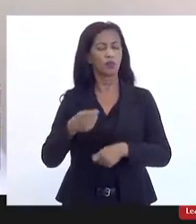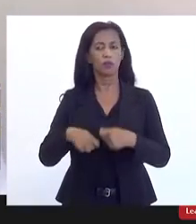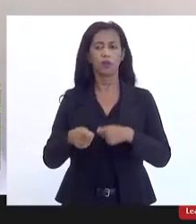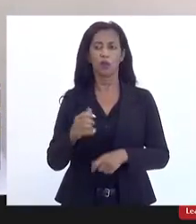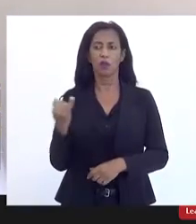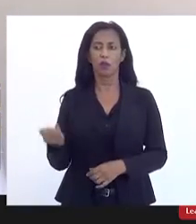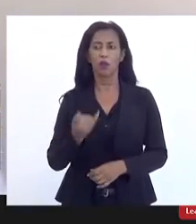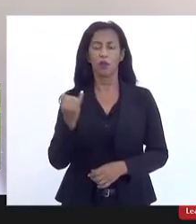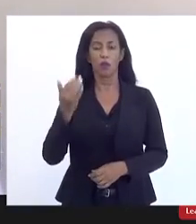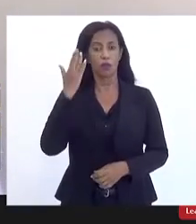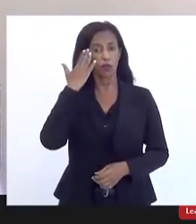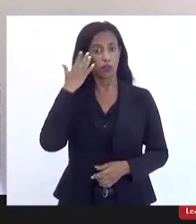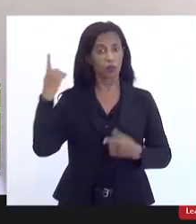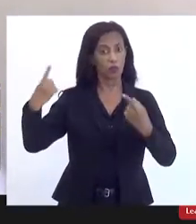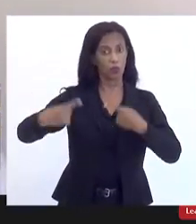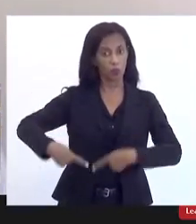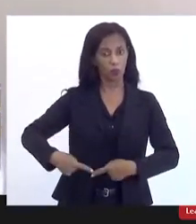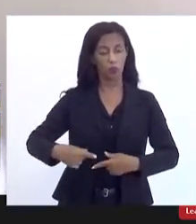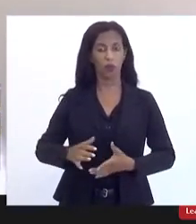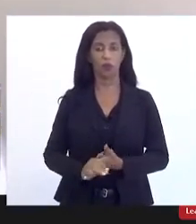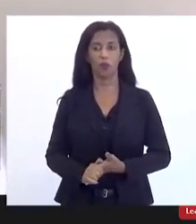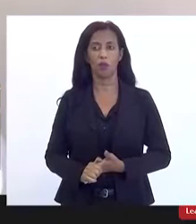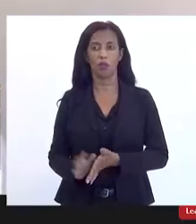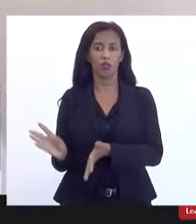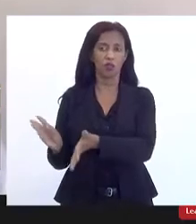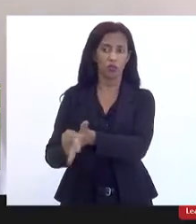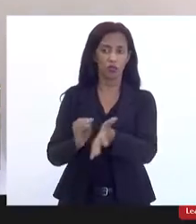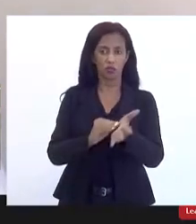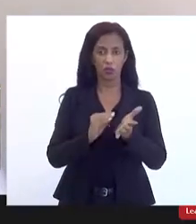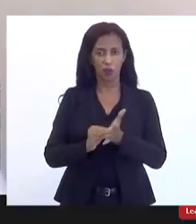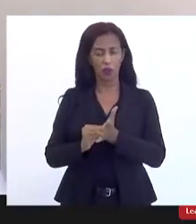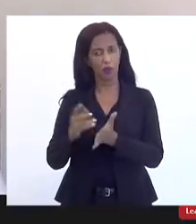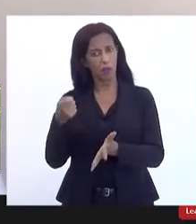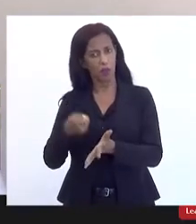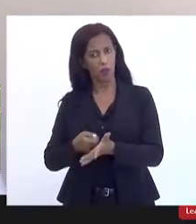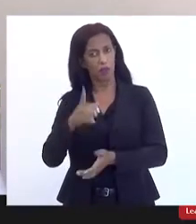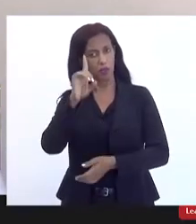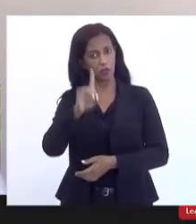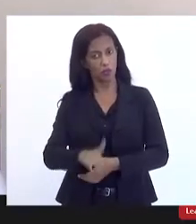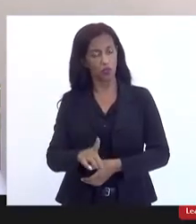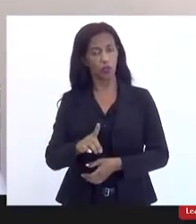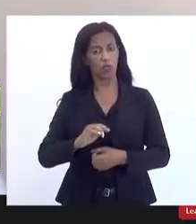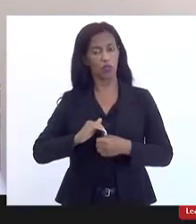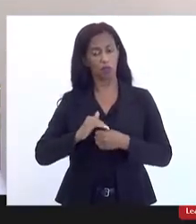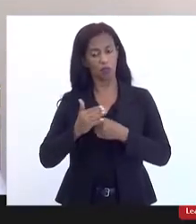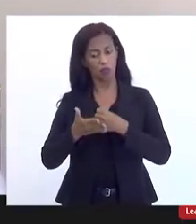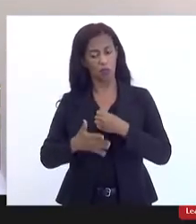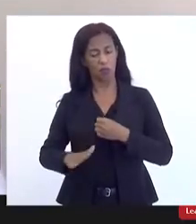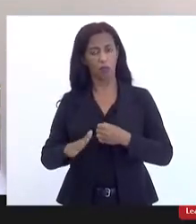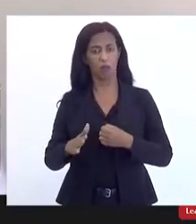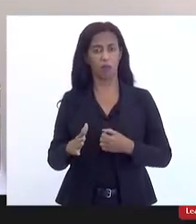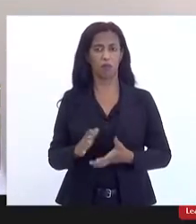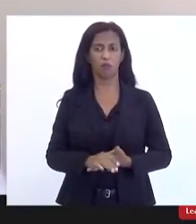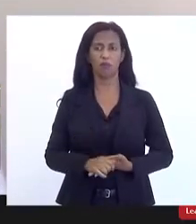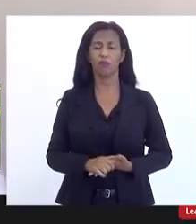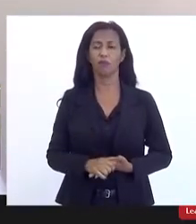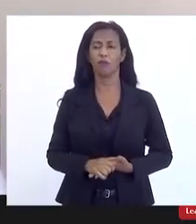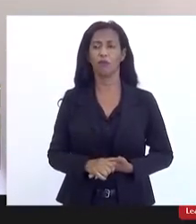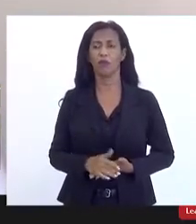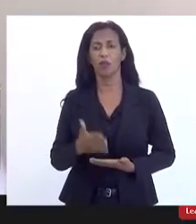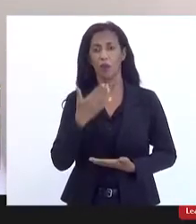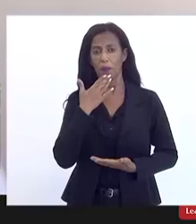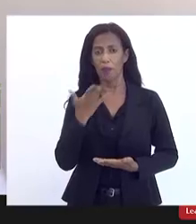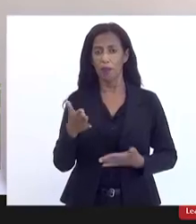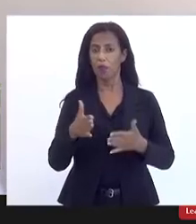é importante entender os desafios e as debilidades que é para garantir o direito ao saneamento básico no sul-fluminense então peço por